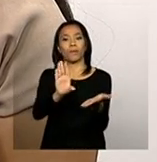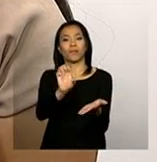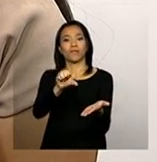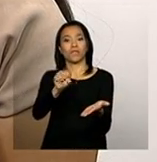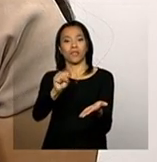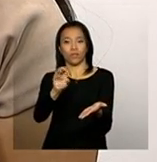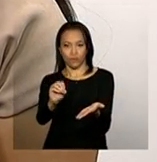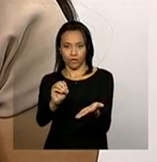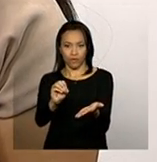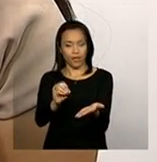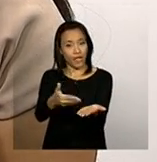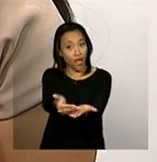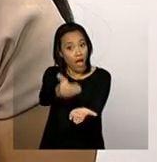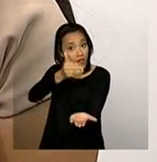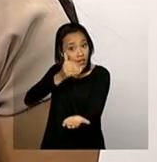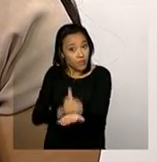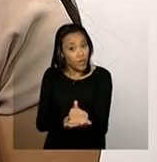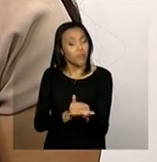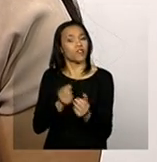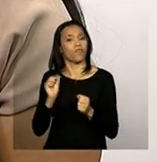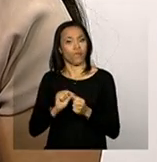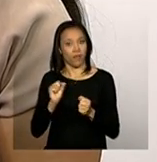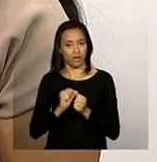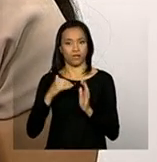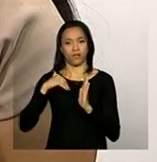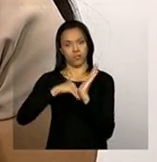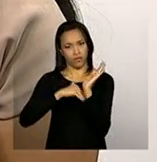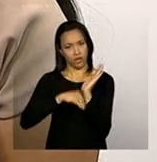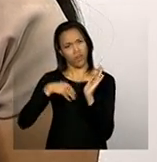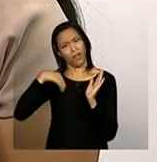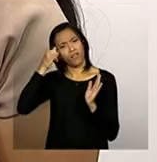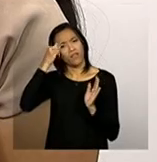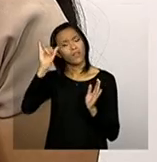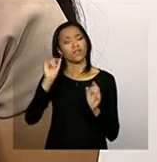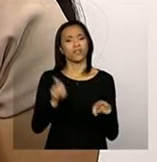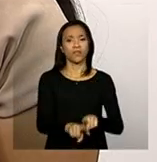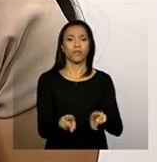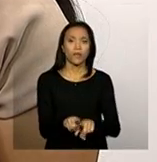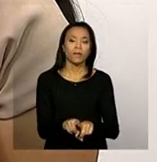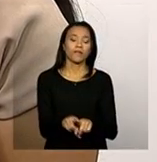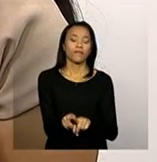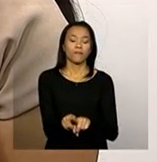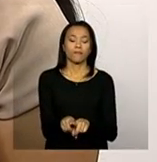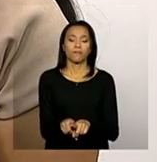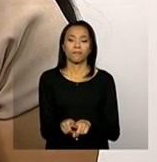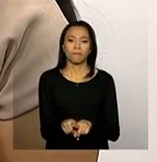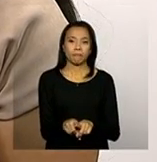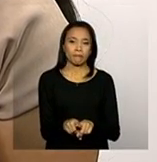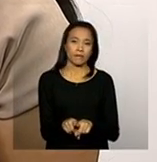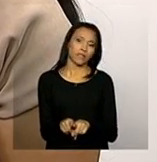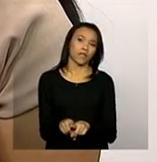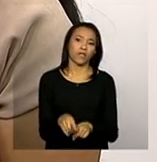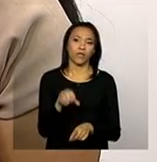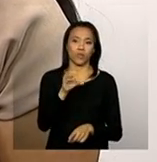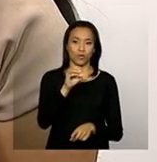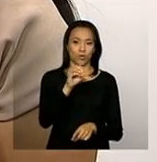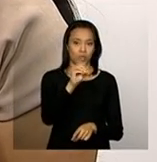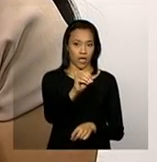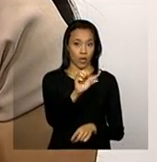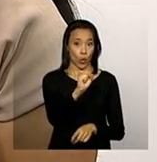faça a senha, evite também que o 0800 tenha,